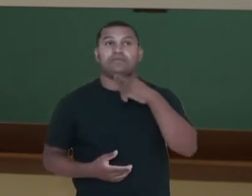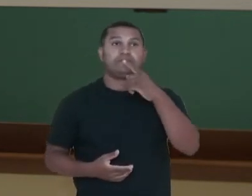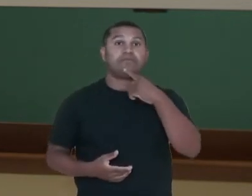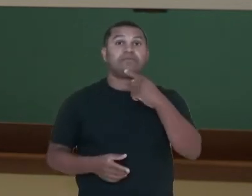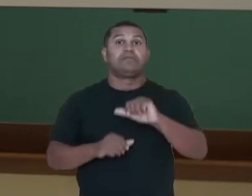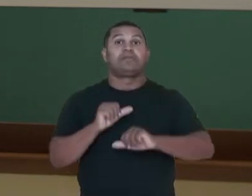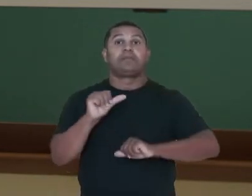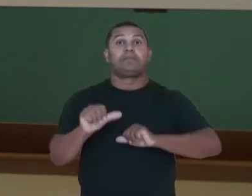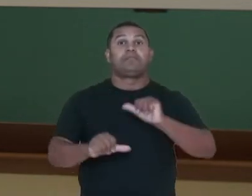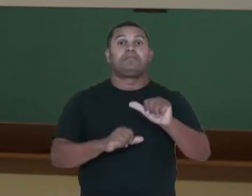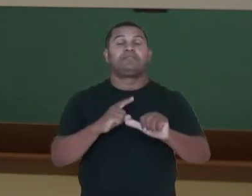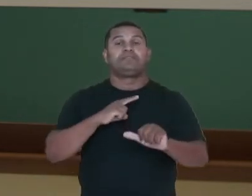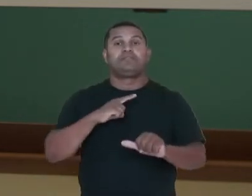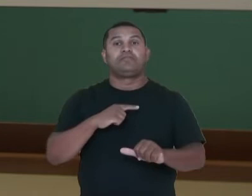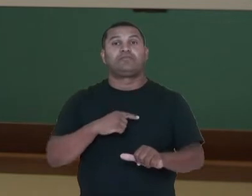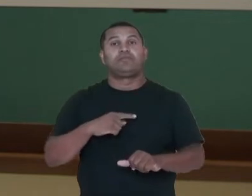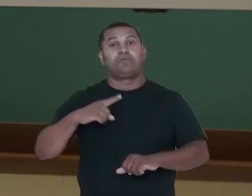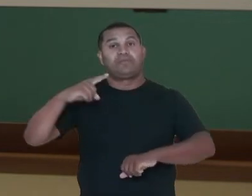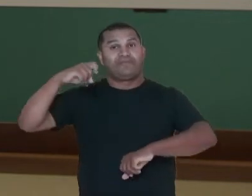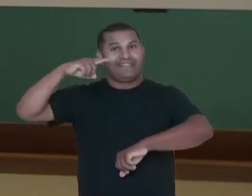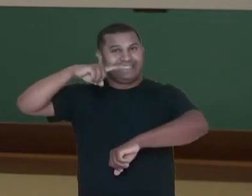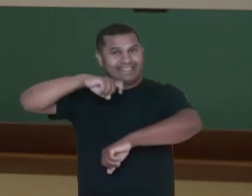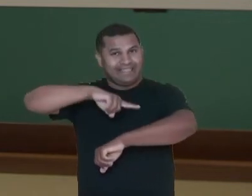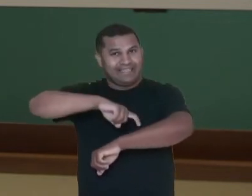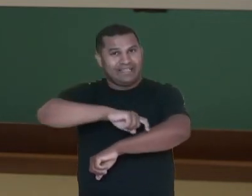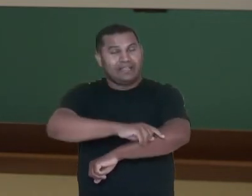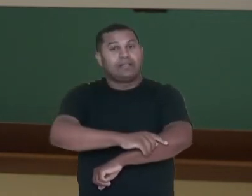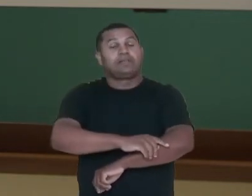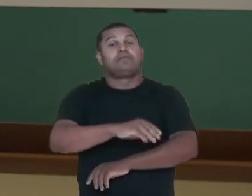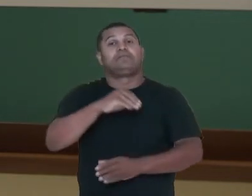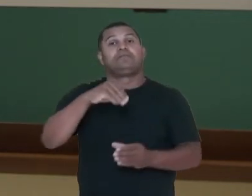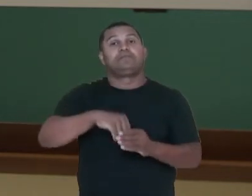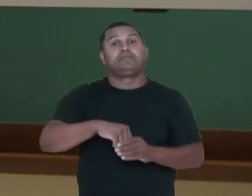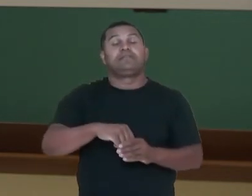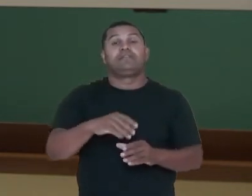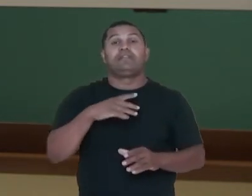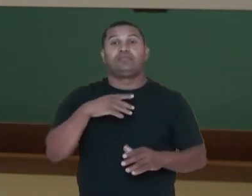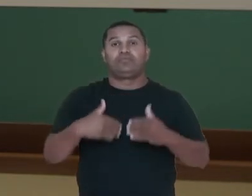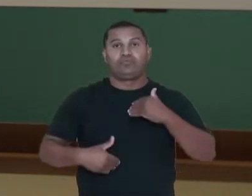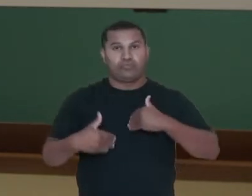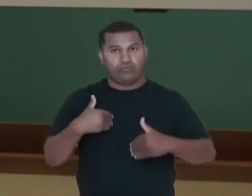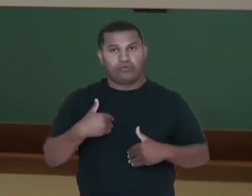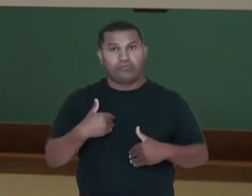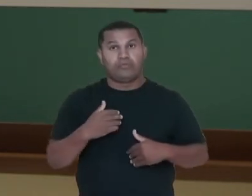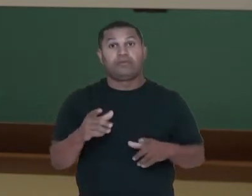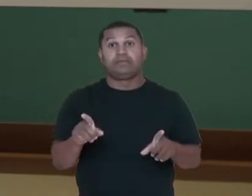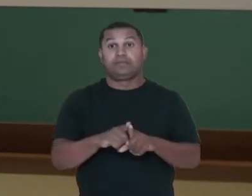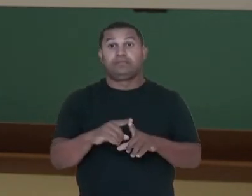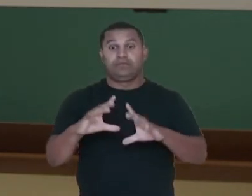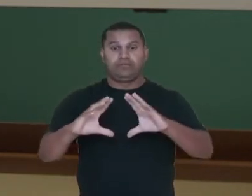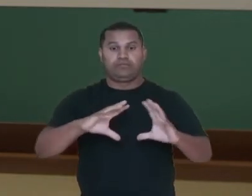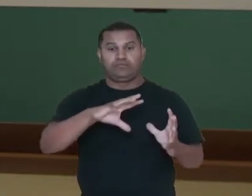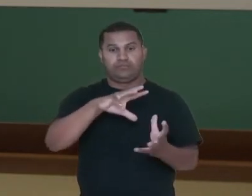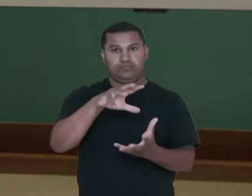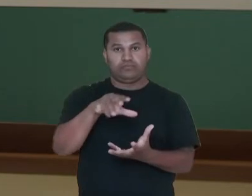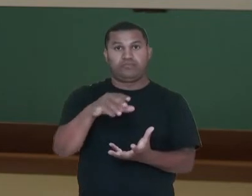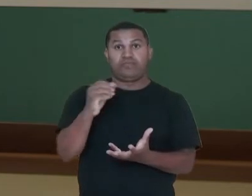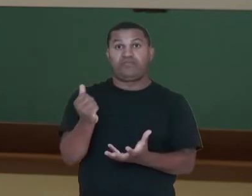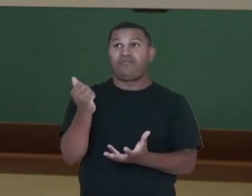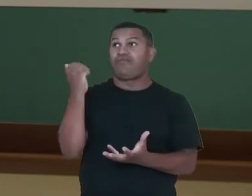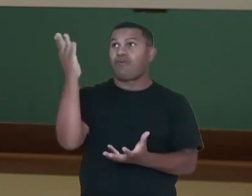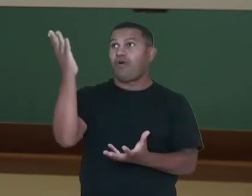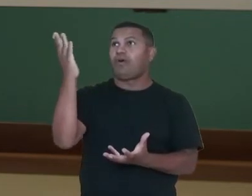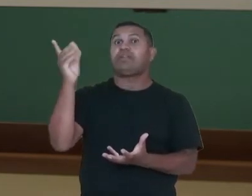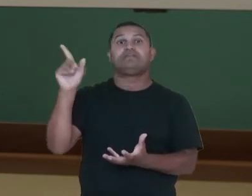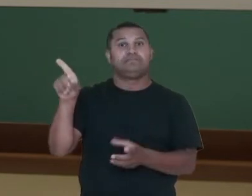essa atmosfera. E existem as radiações que vêm da própria Terra. Essas radiações, o nosso corpo consegue controlar. Se elas dão